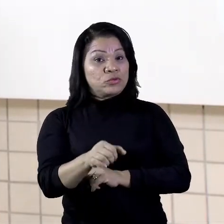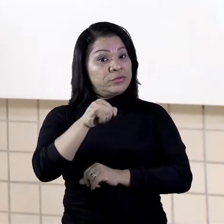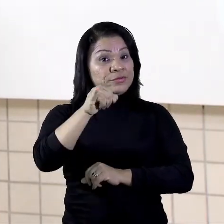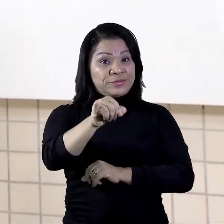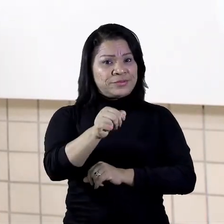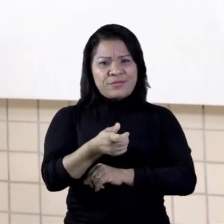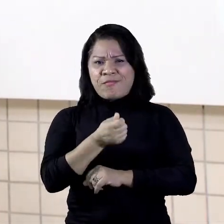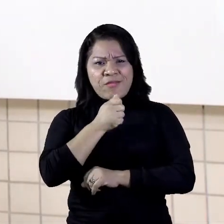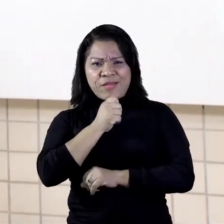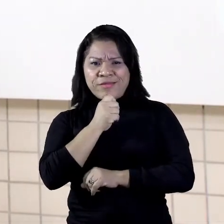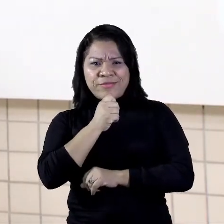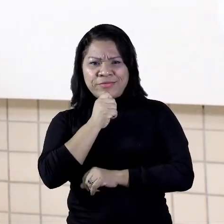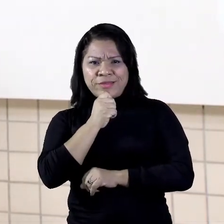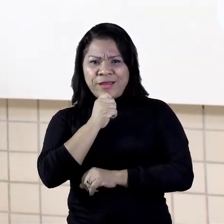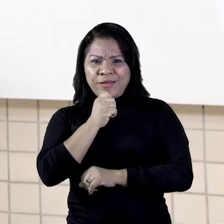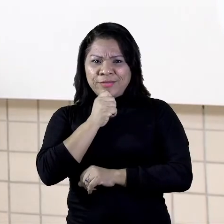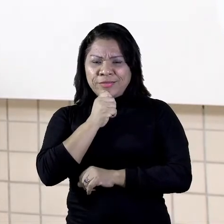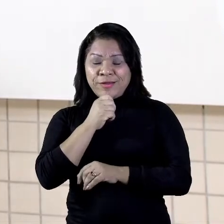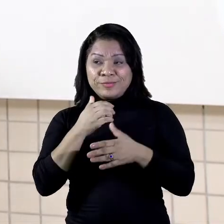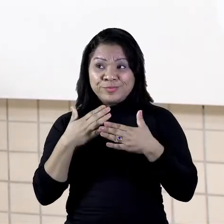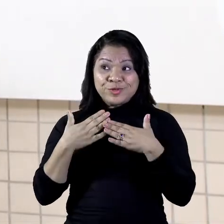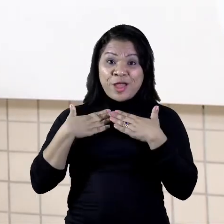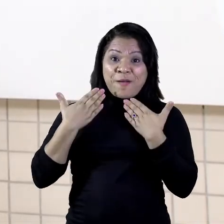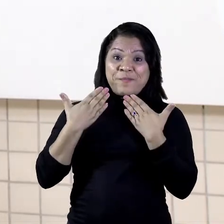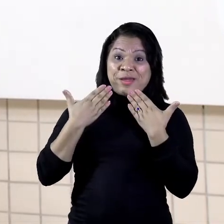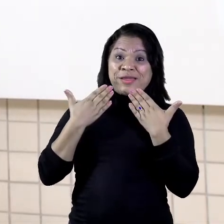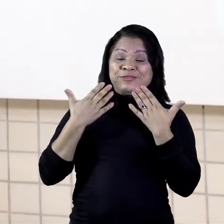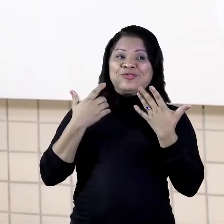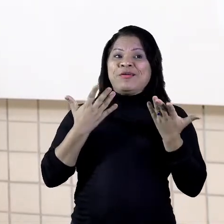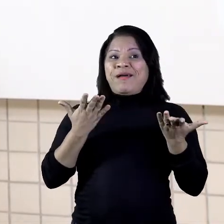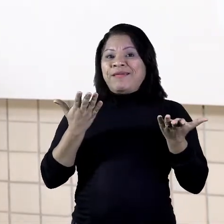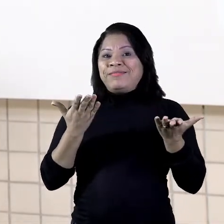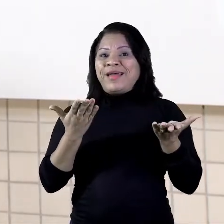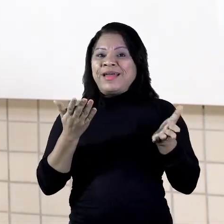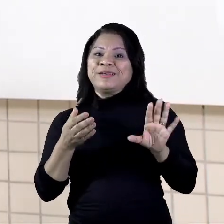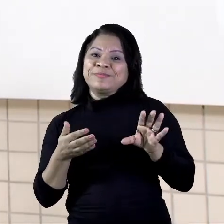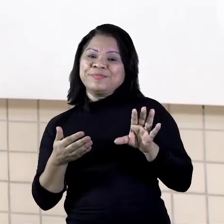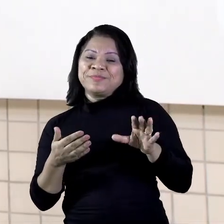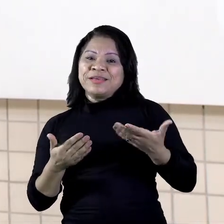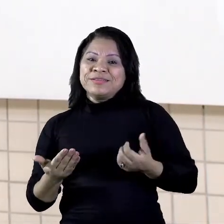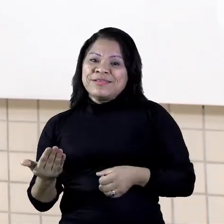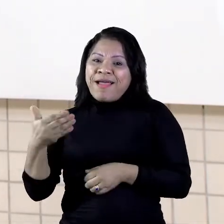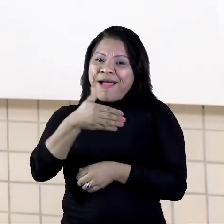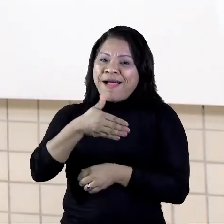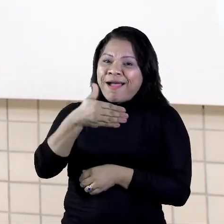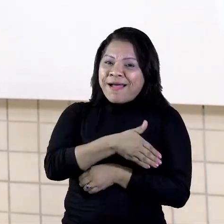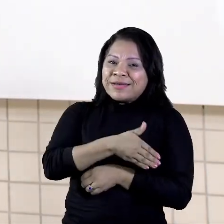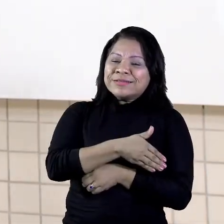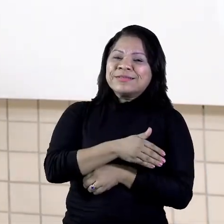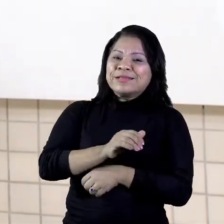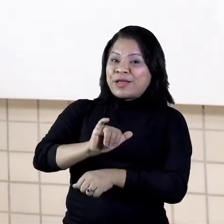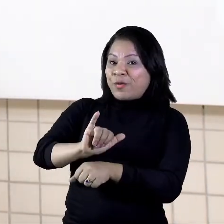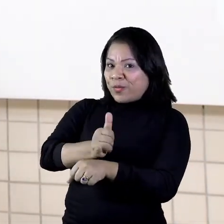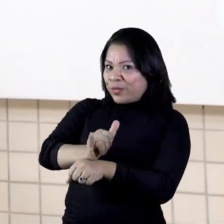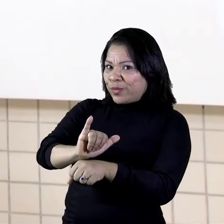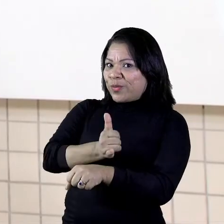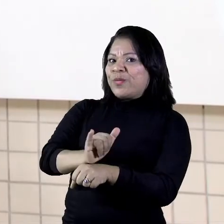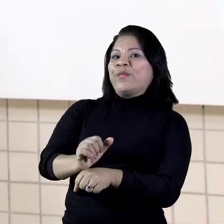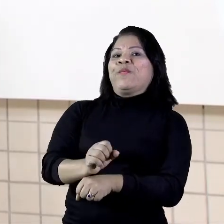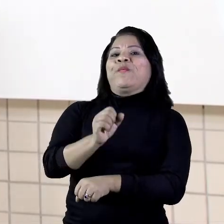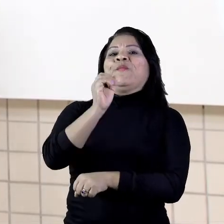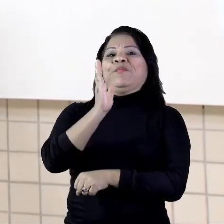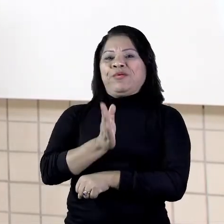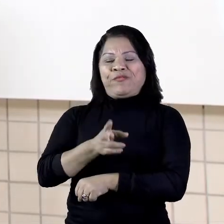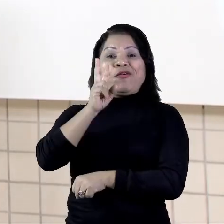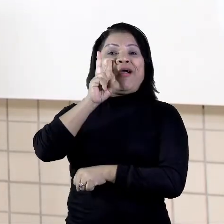teatro, de repente se você acessar lá no YouTube, você vai ver algumas cenas de teatro gravadas e aí